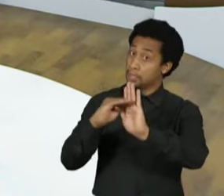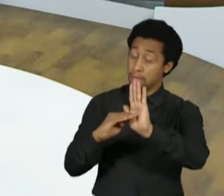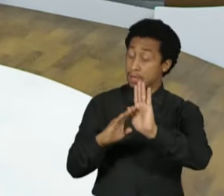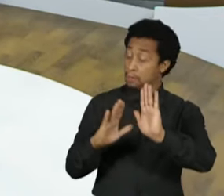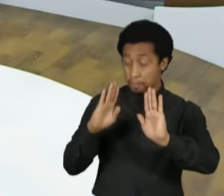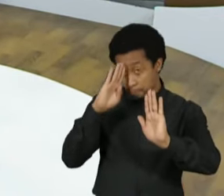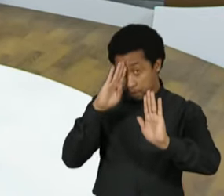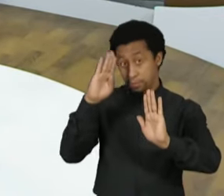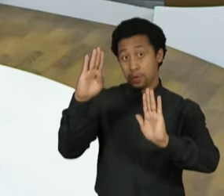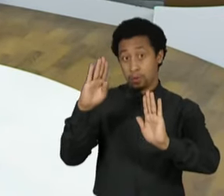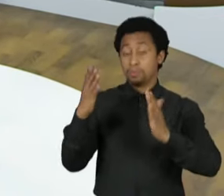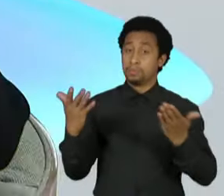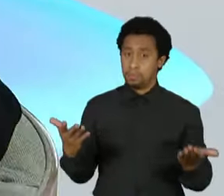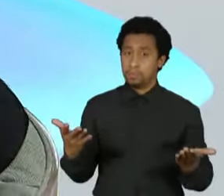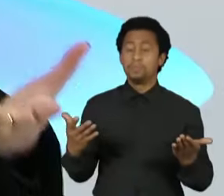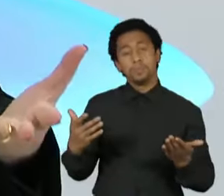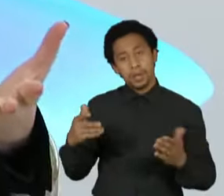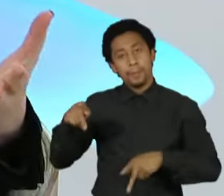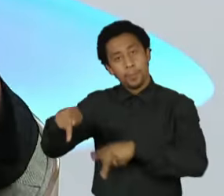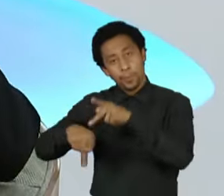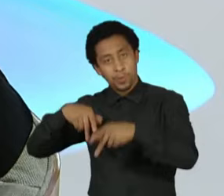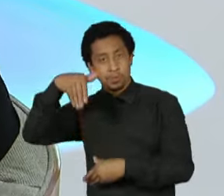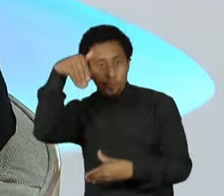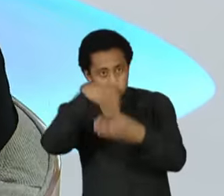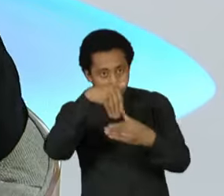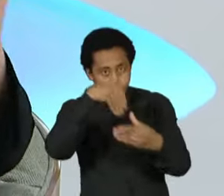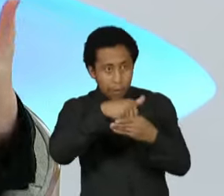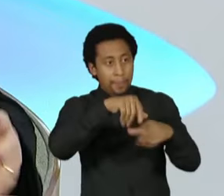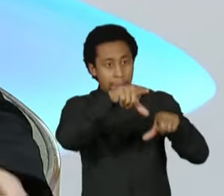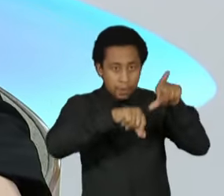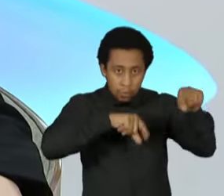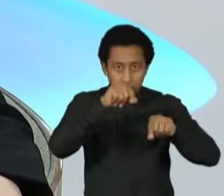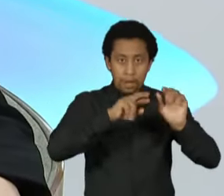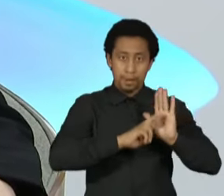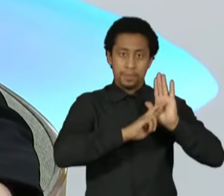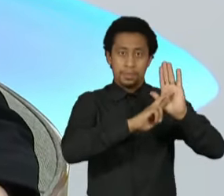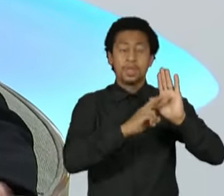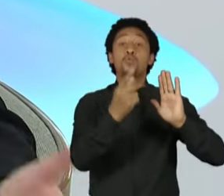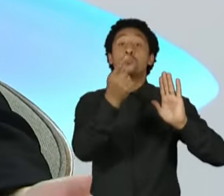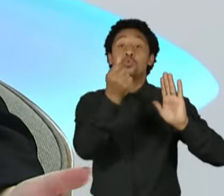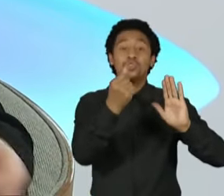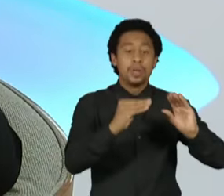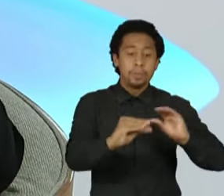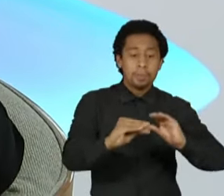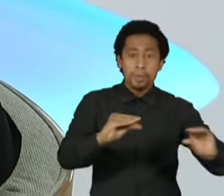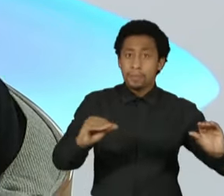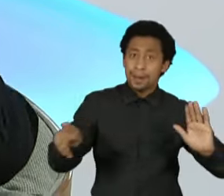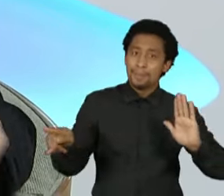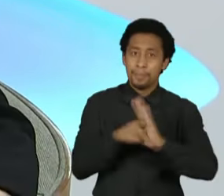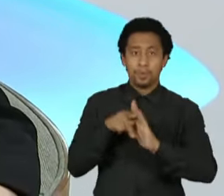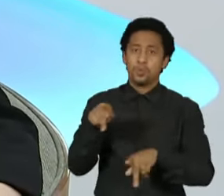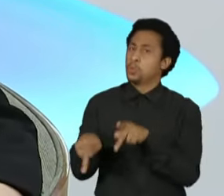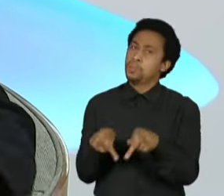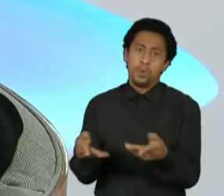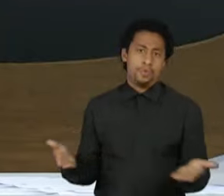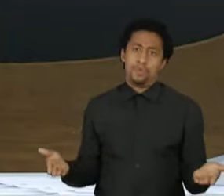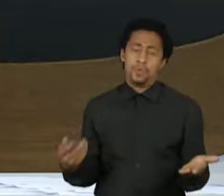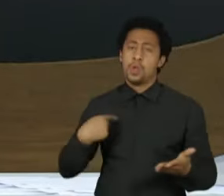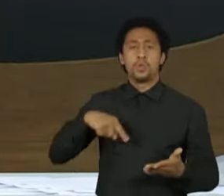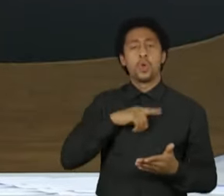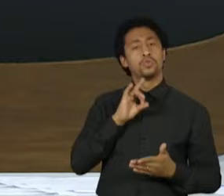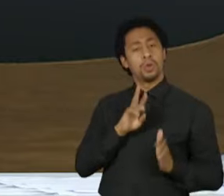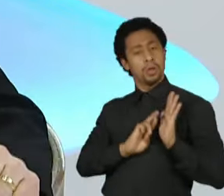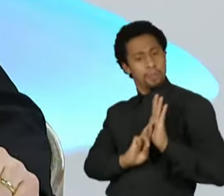que vota para que nós sejamos representantes, e o dinheiro é do povo, nós só representamos esse mesmo povo. É isso, com uma caneta na mão e transparência.